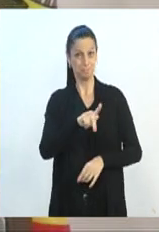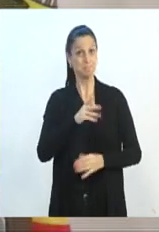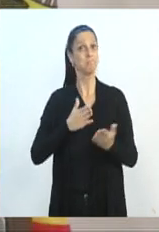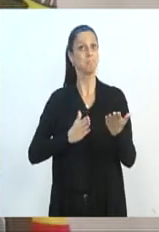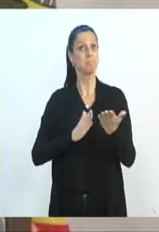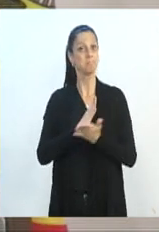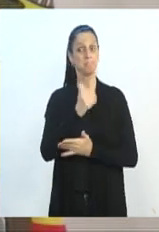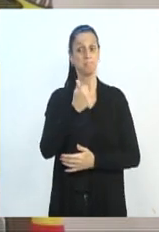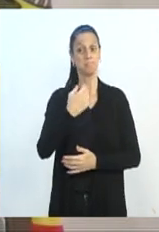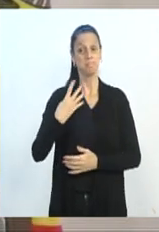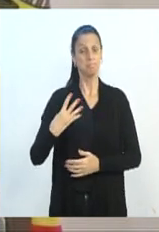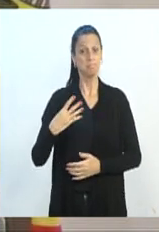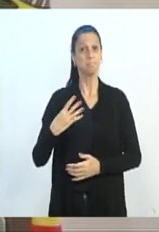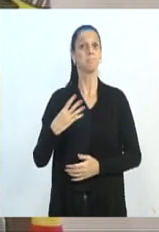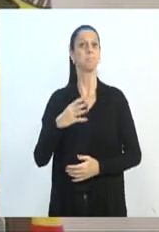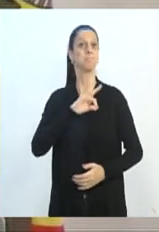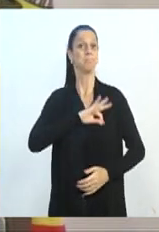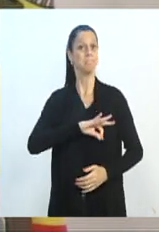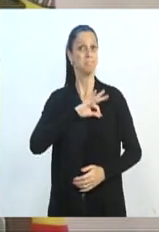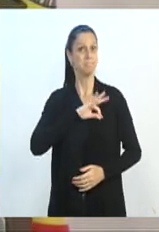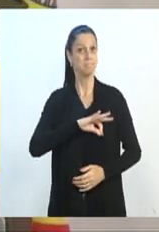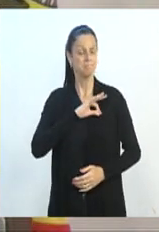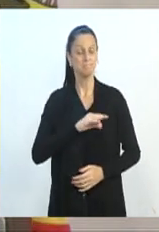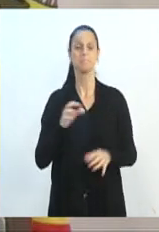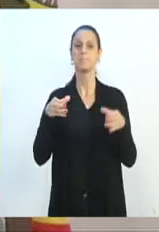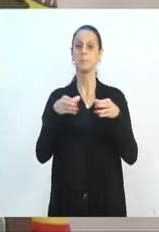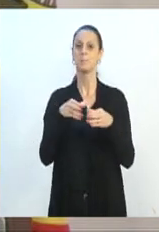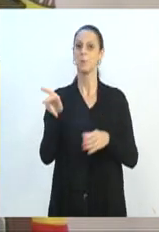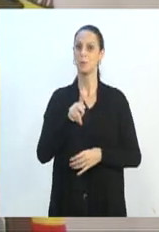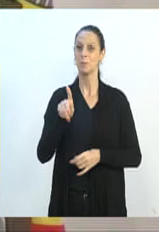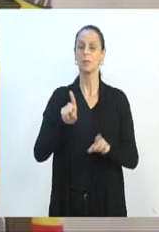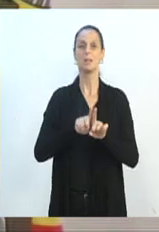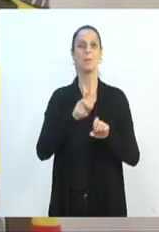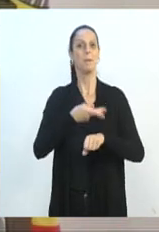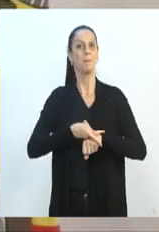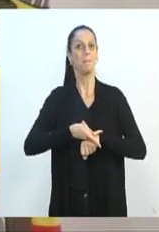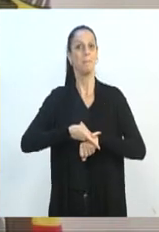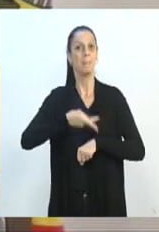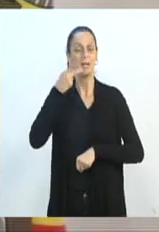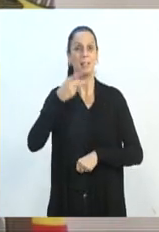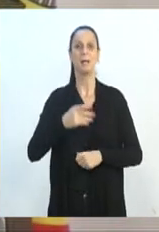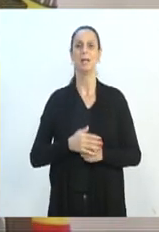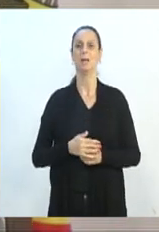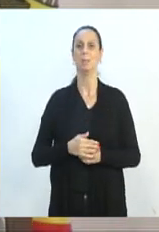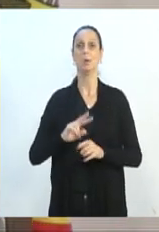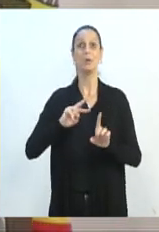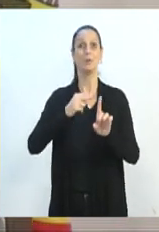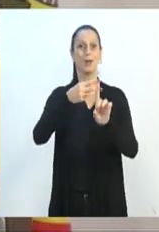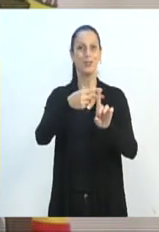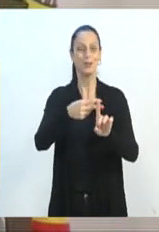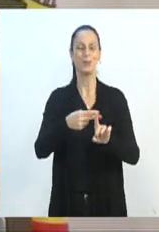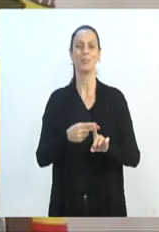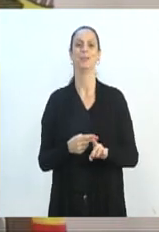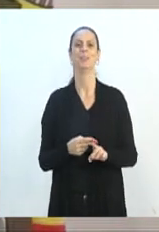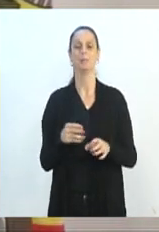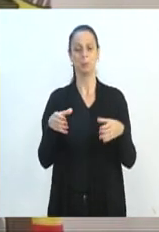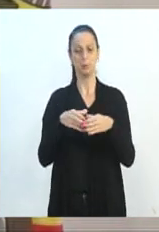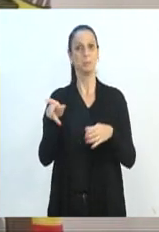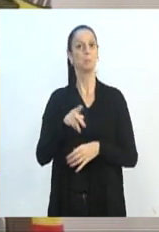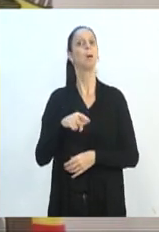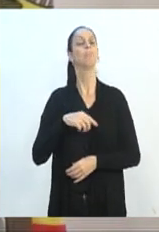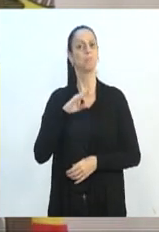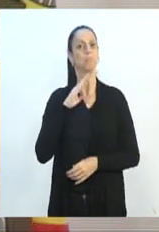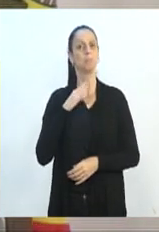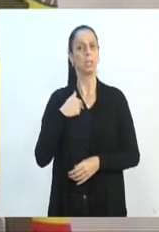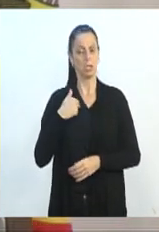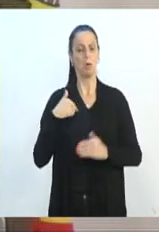salário para os professores, aprovou o prêmio inovador dos professores, enfim, e eu acho isso justíssimo,